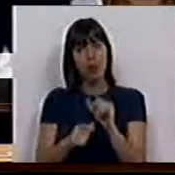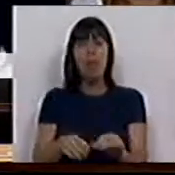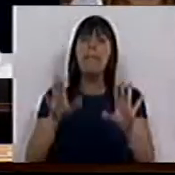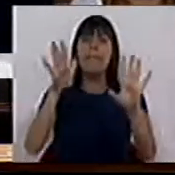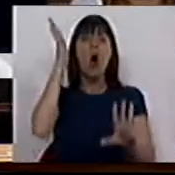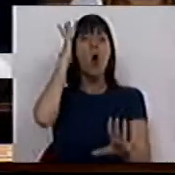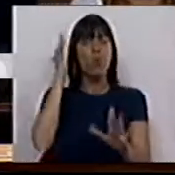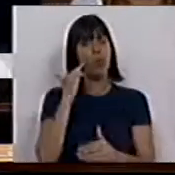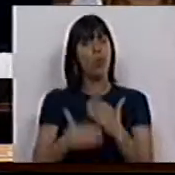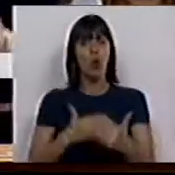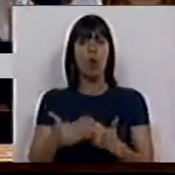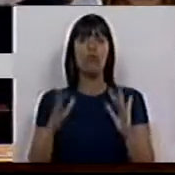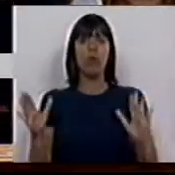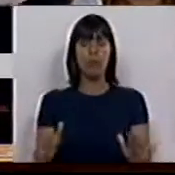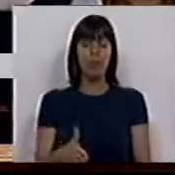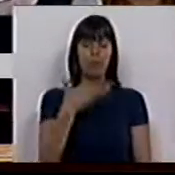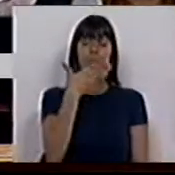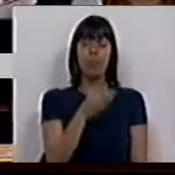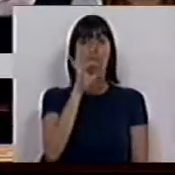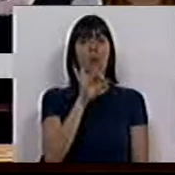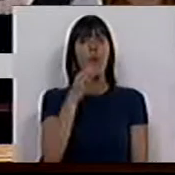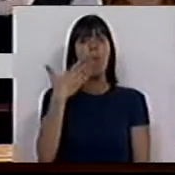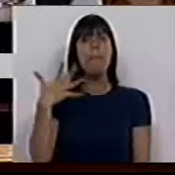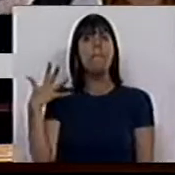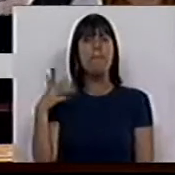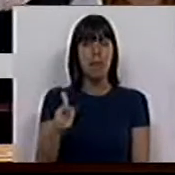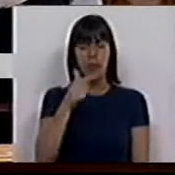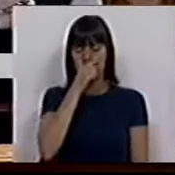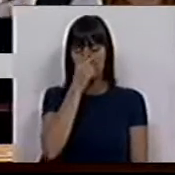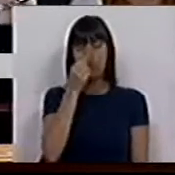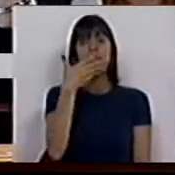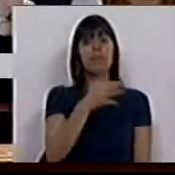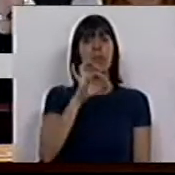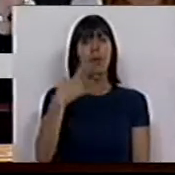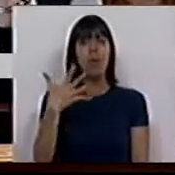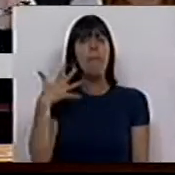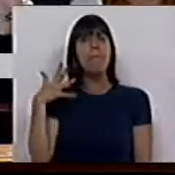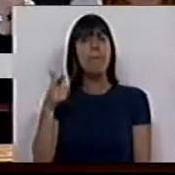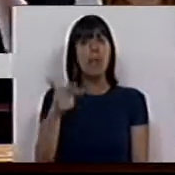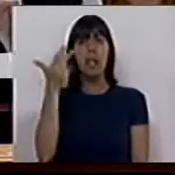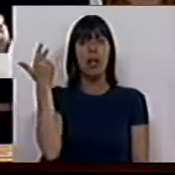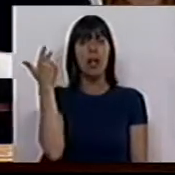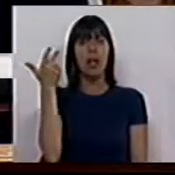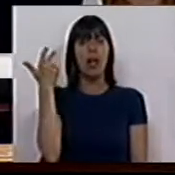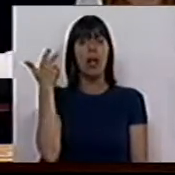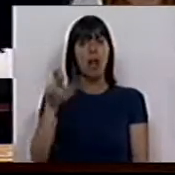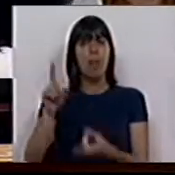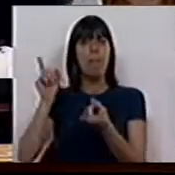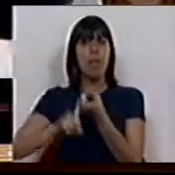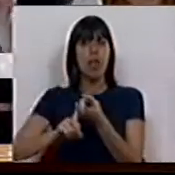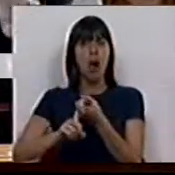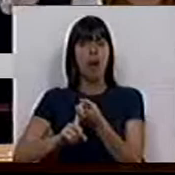Mas os números continuam. 181 mil reformas penhoradas.